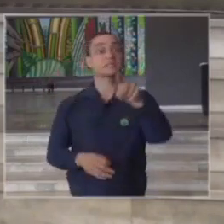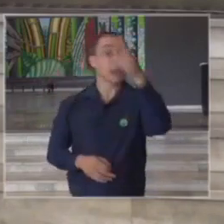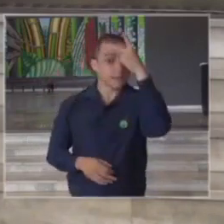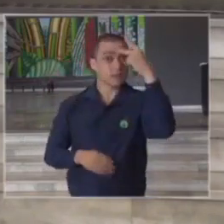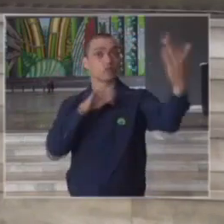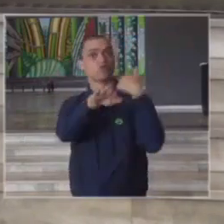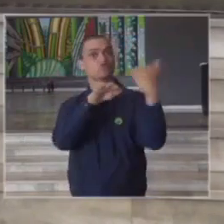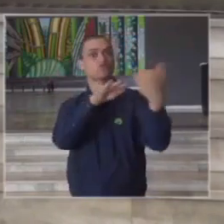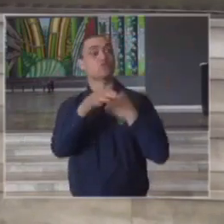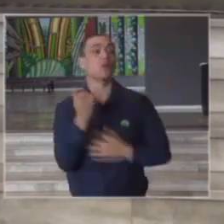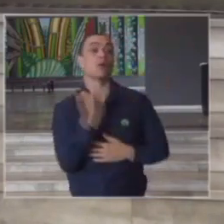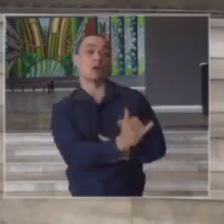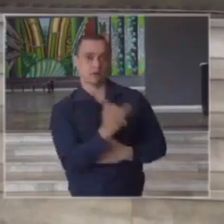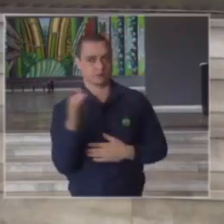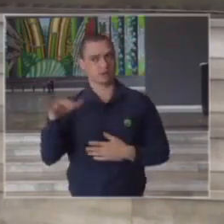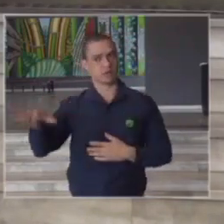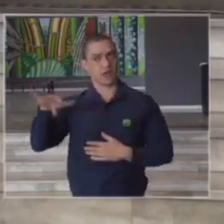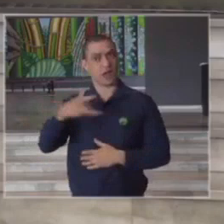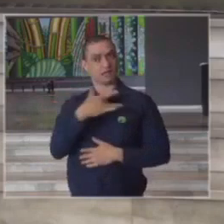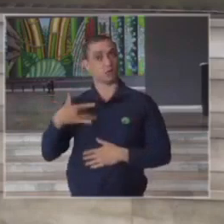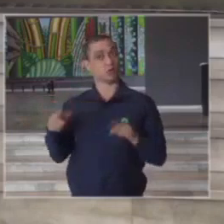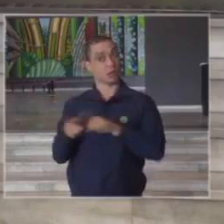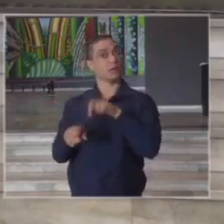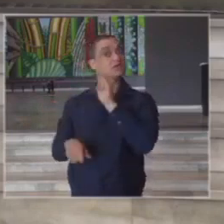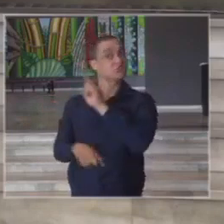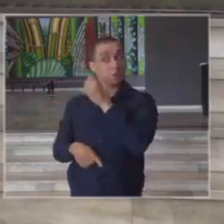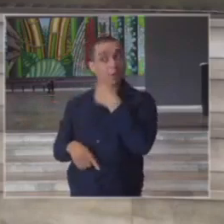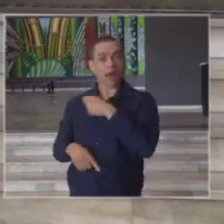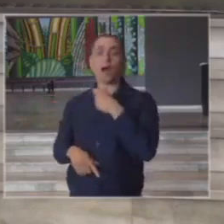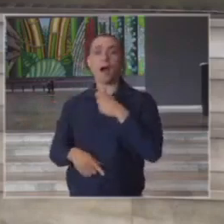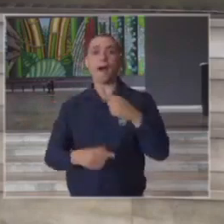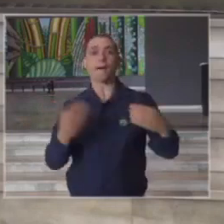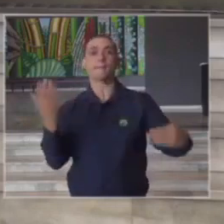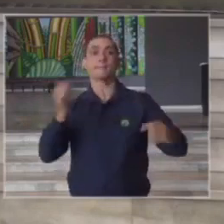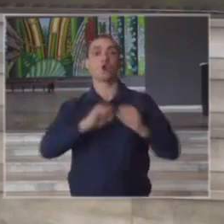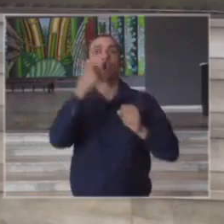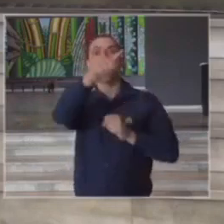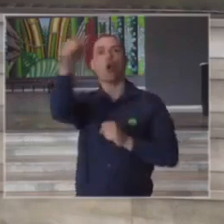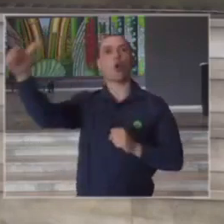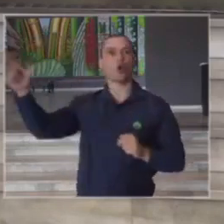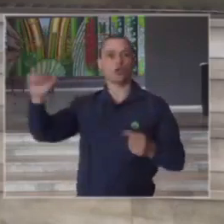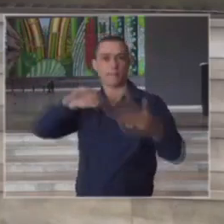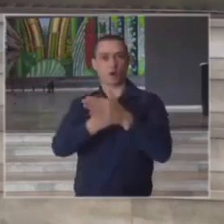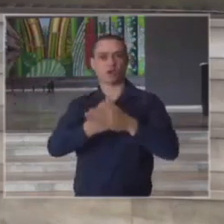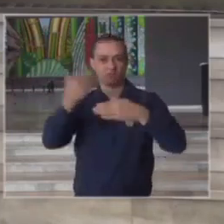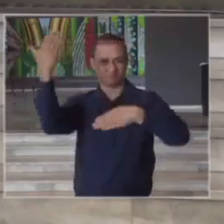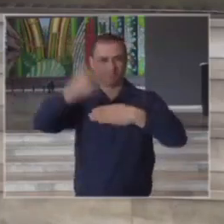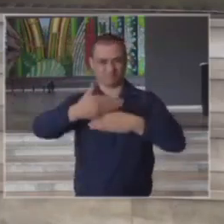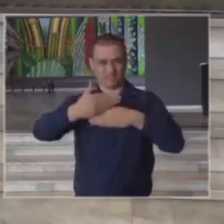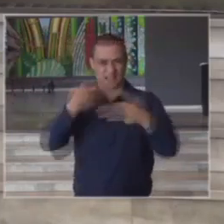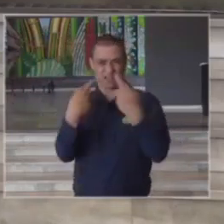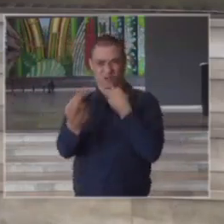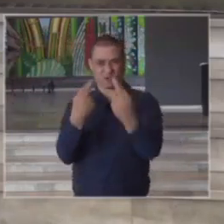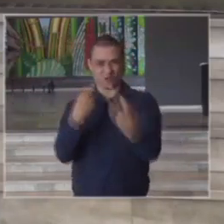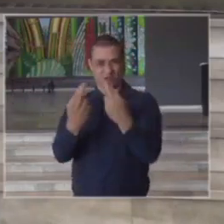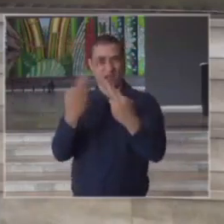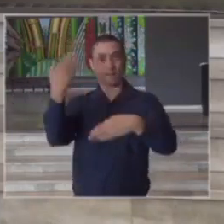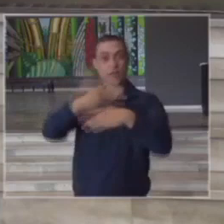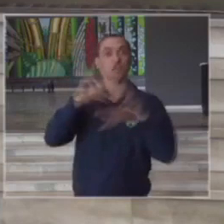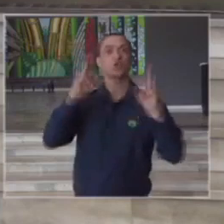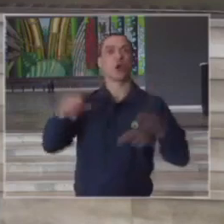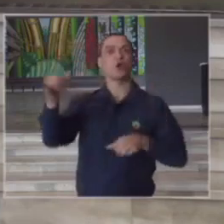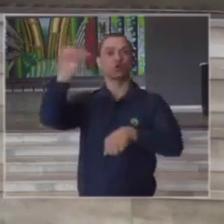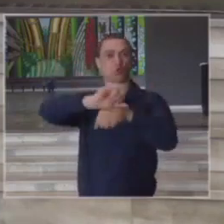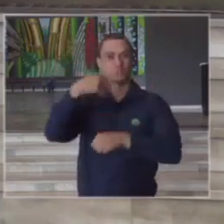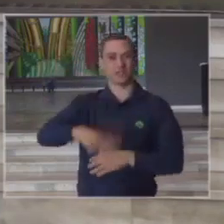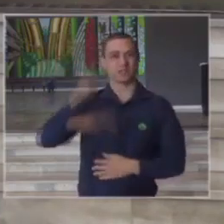for recomendado pela área da saúde a gente poder bloquear outras vias da cidade de São Paulo como já fizemos no